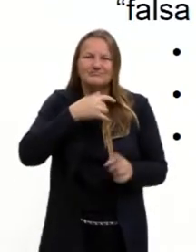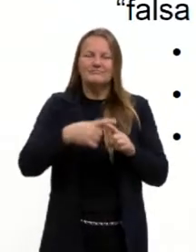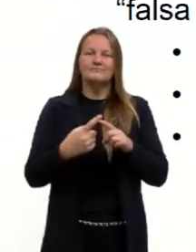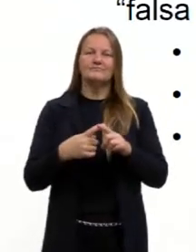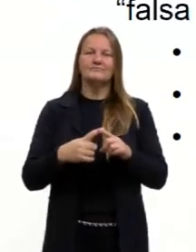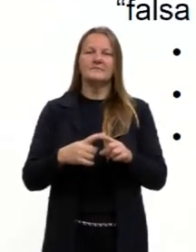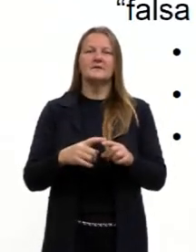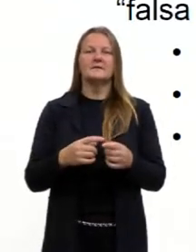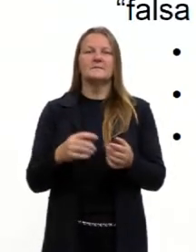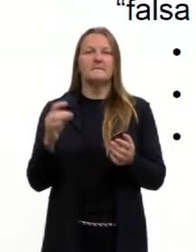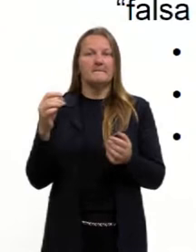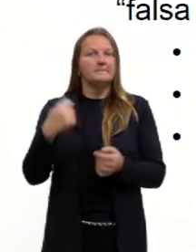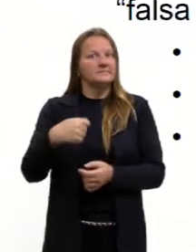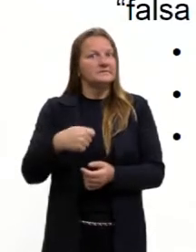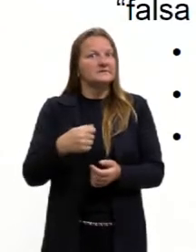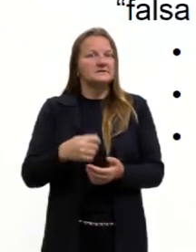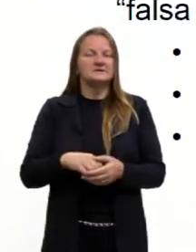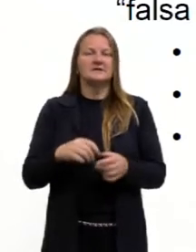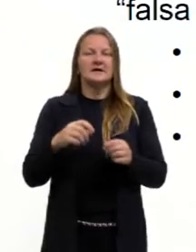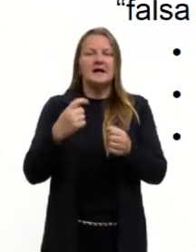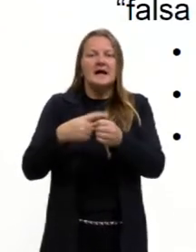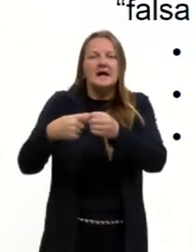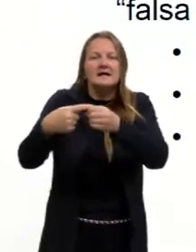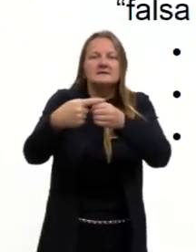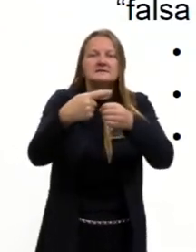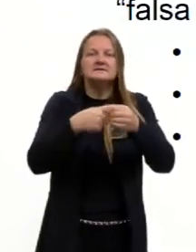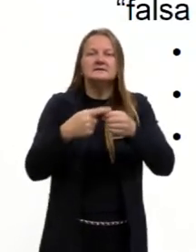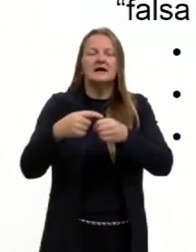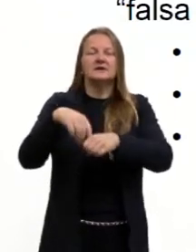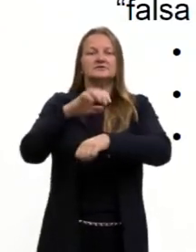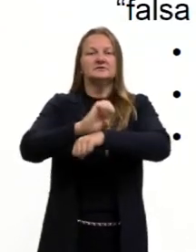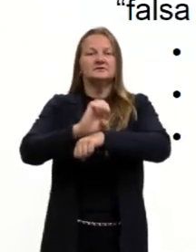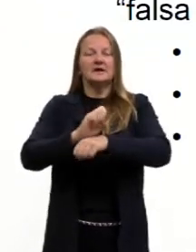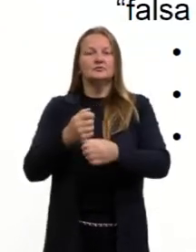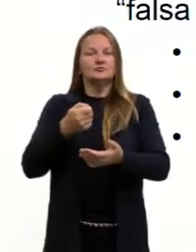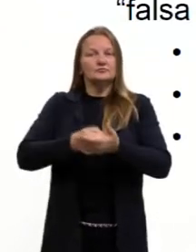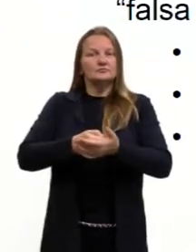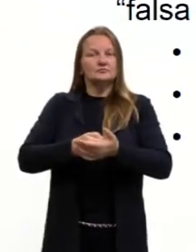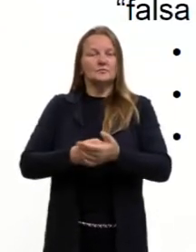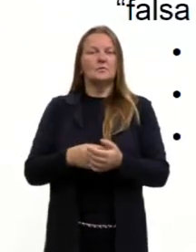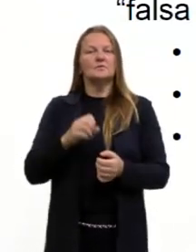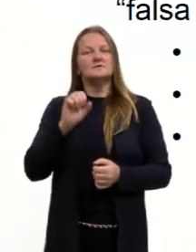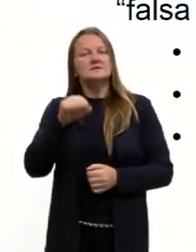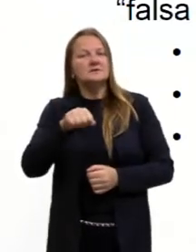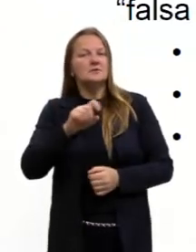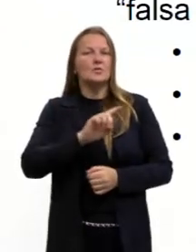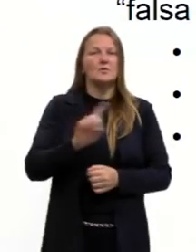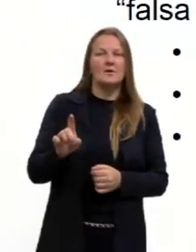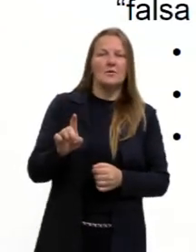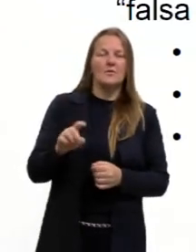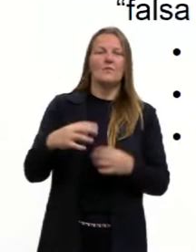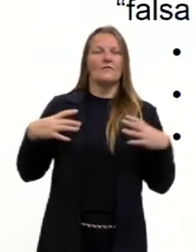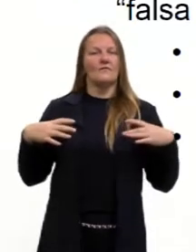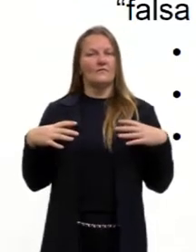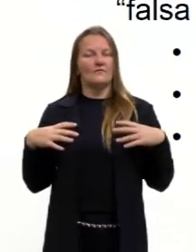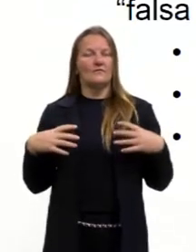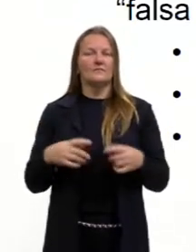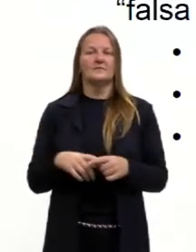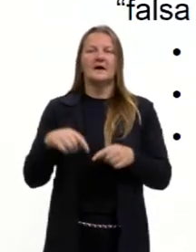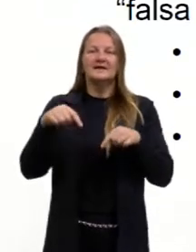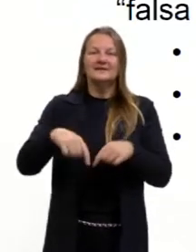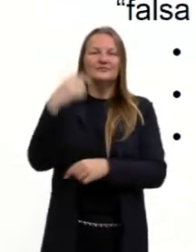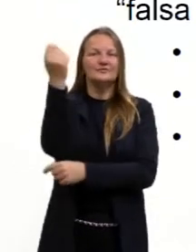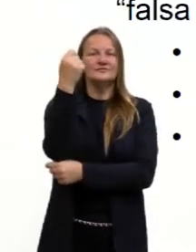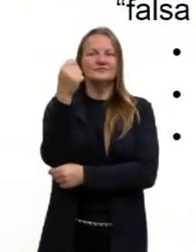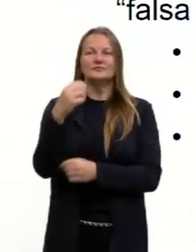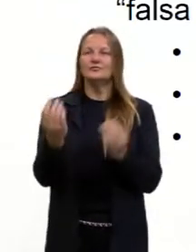Mas ela, daí, fica a cargo de cada cidade, de cada estado, decretar ou não este feriado. E aqui, a